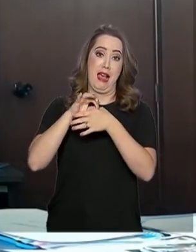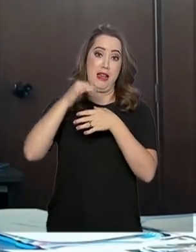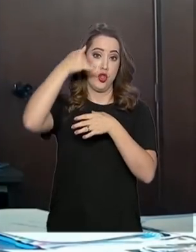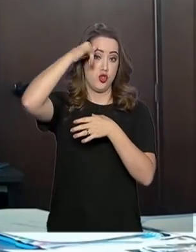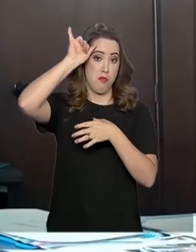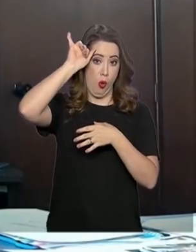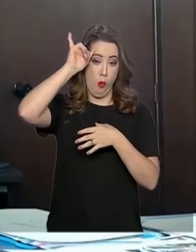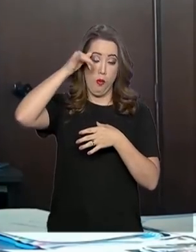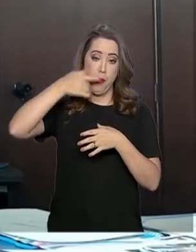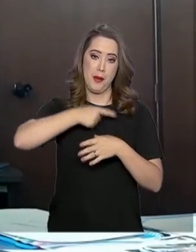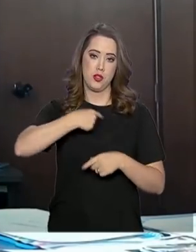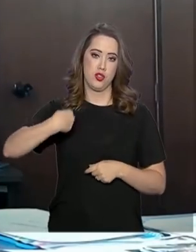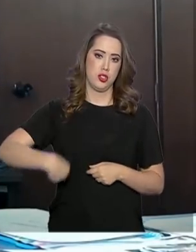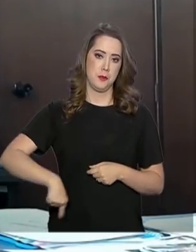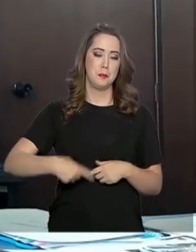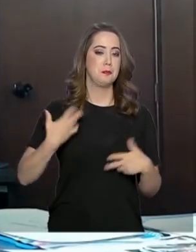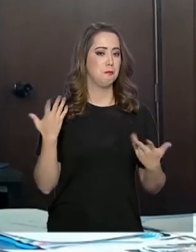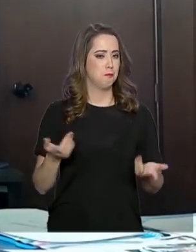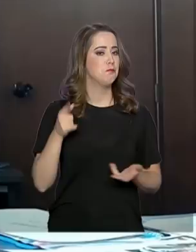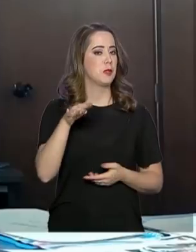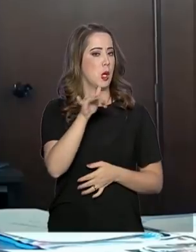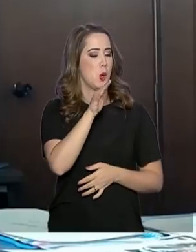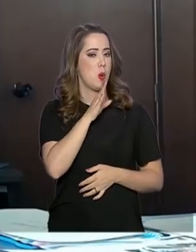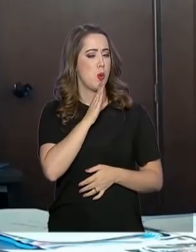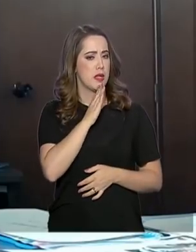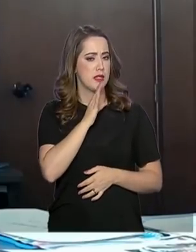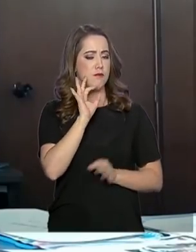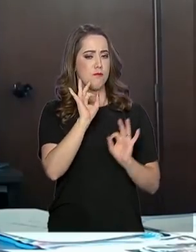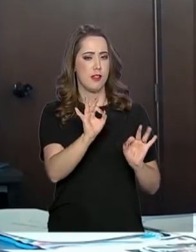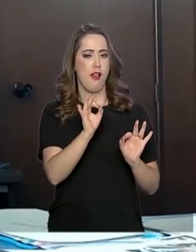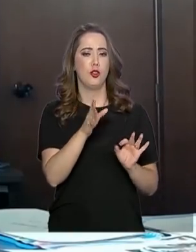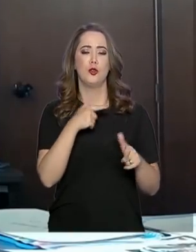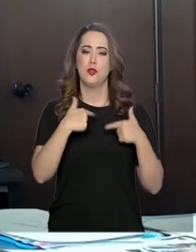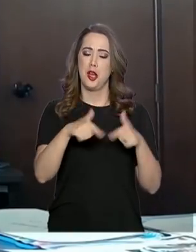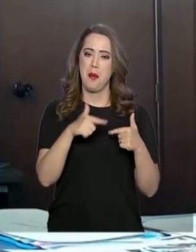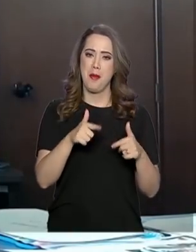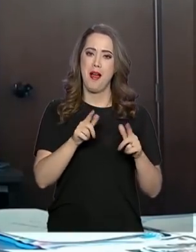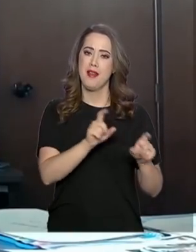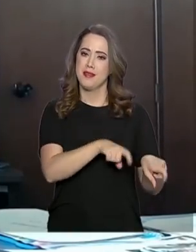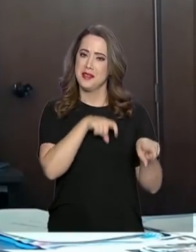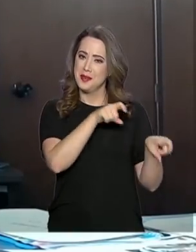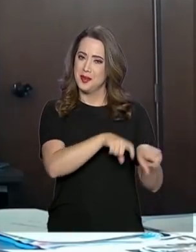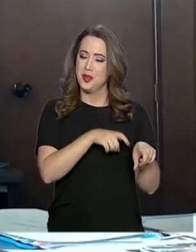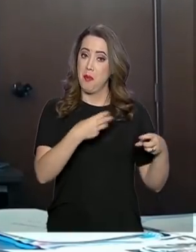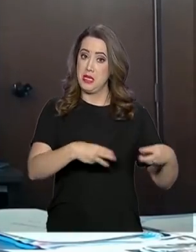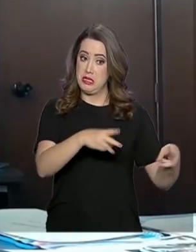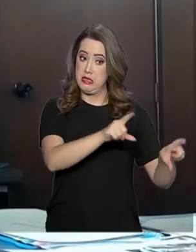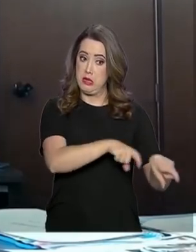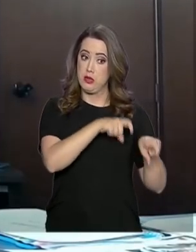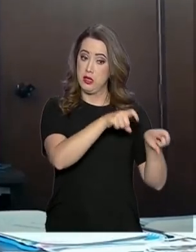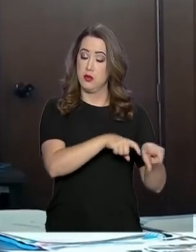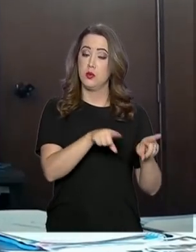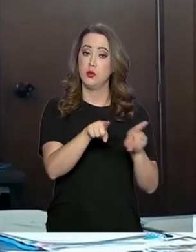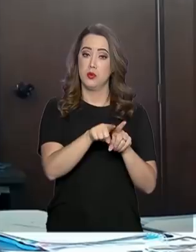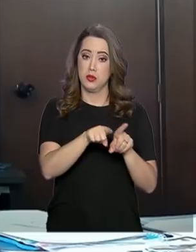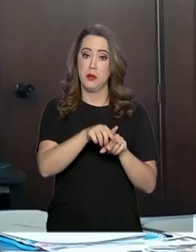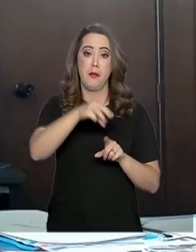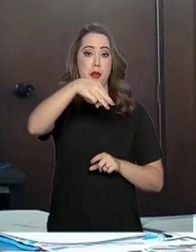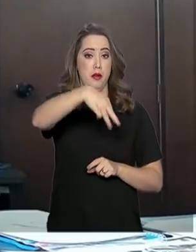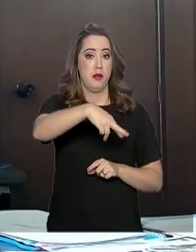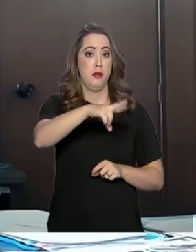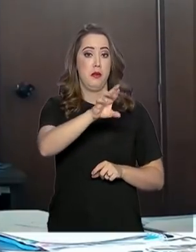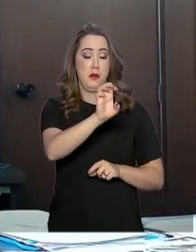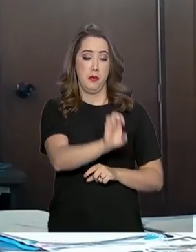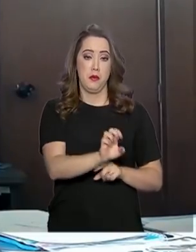reconhecimento ao trabalho do Ministério da Agricultura, do Itamaraty, que trabalharam incensantemente de maneira